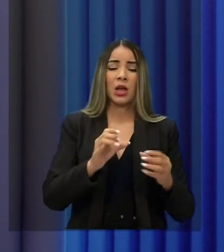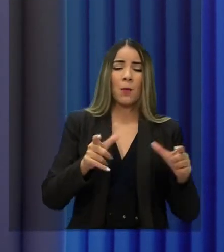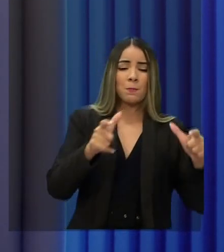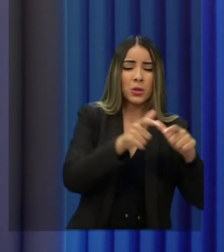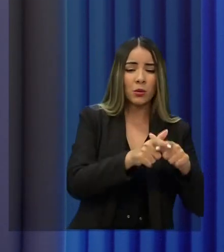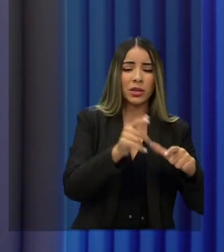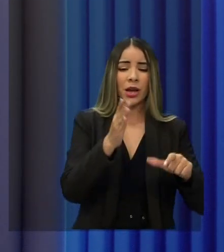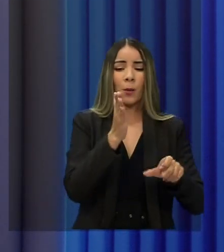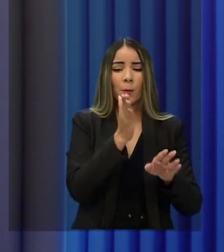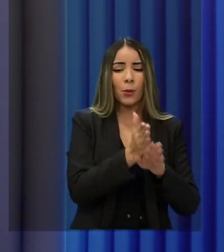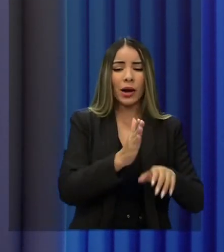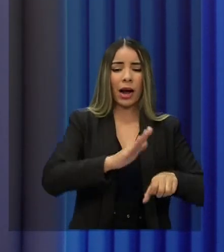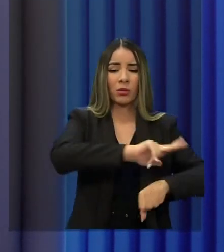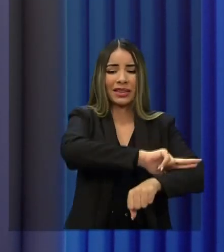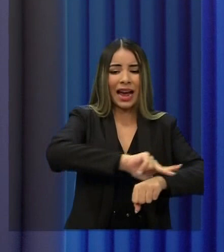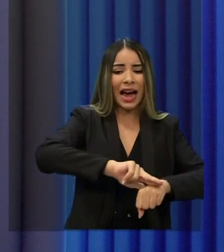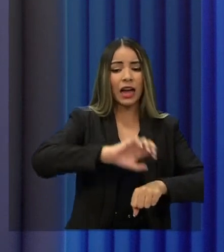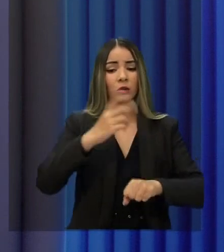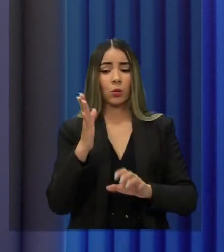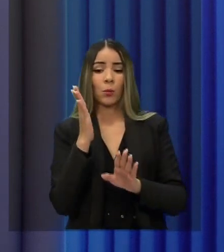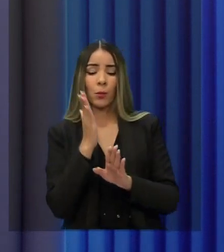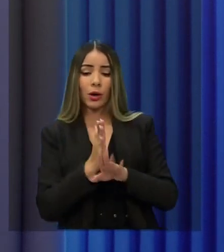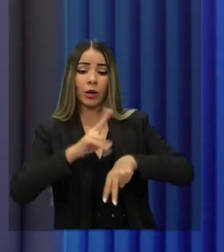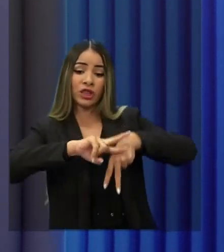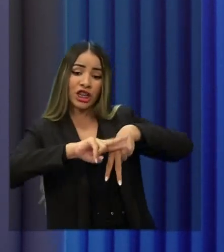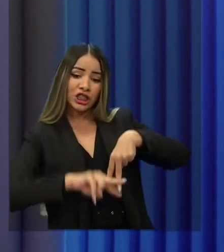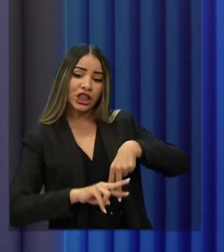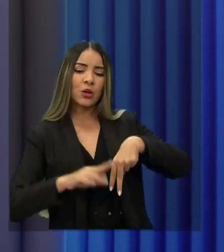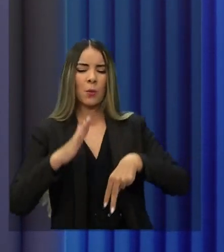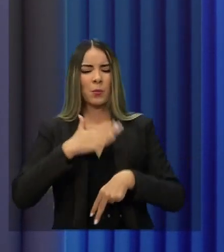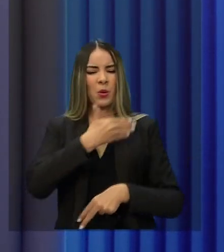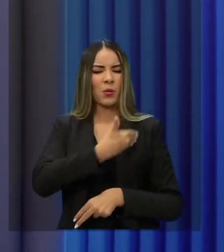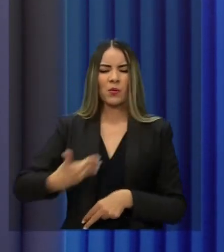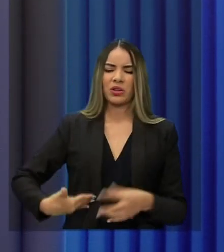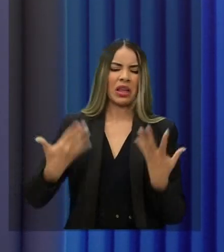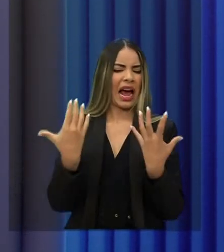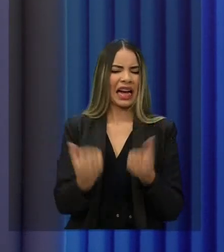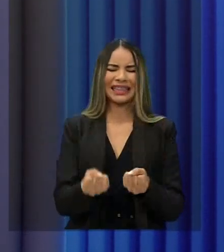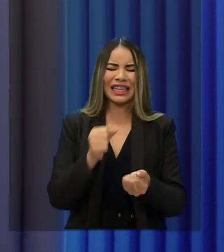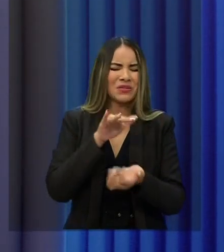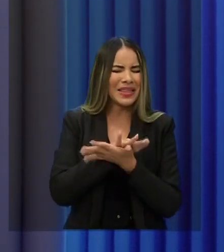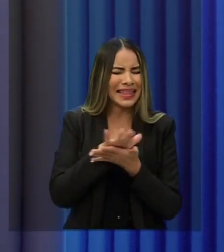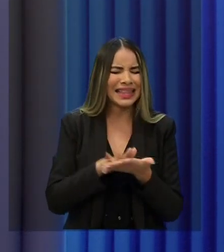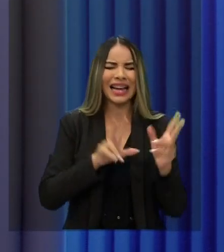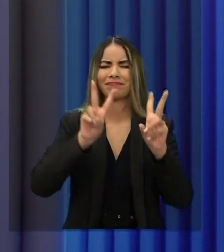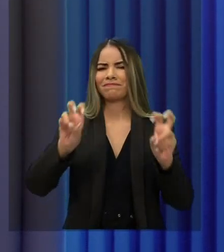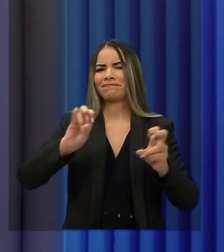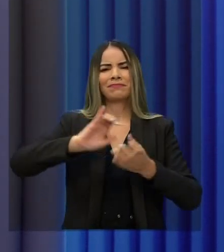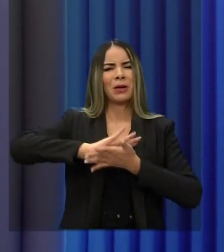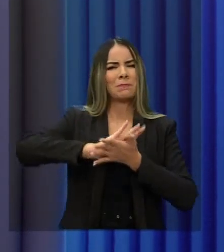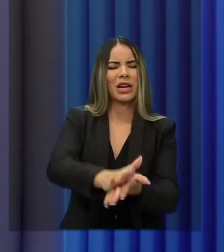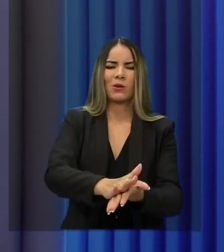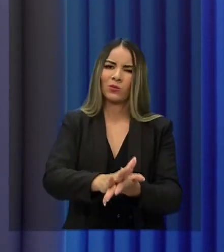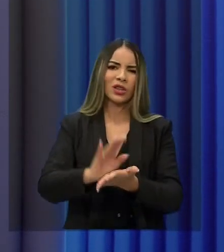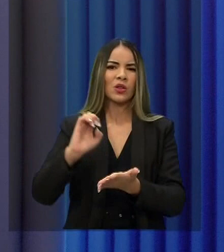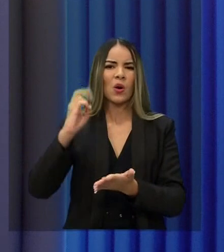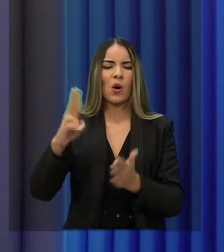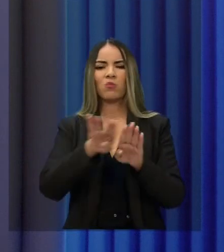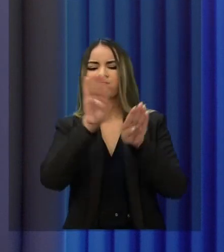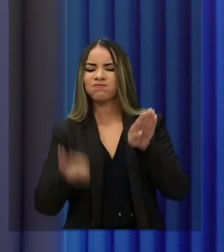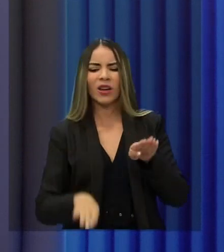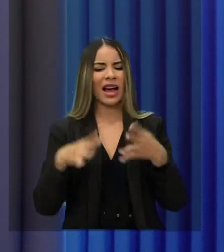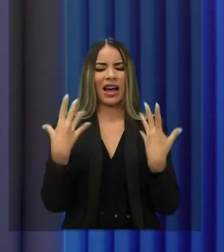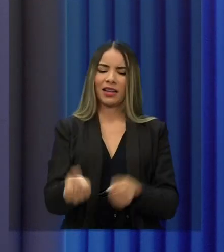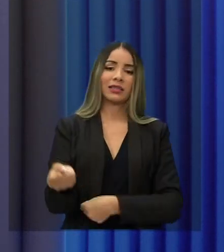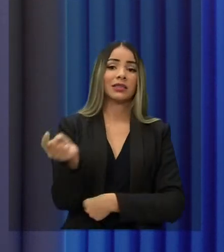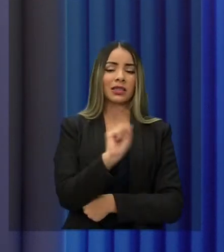uma minoria por conta do gênero sexual. No meu governo não vai admitir qualquer tipo de preconceito, não vai admitir qualquer tratamento desigual por